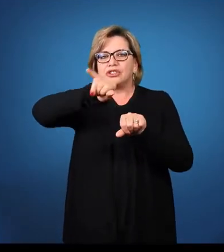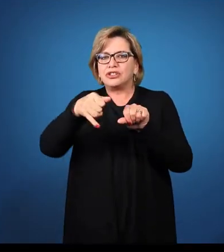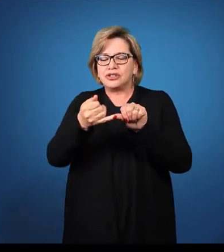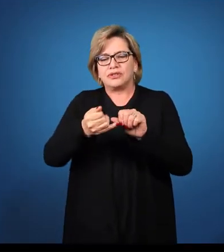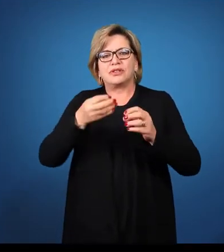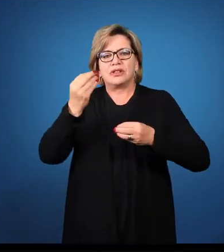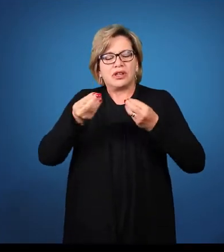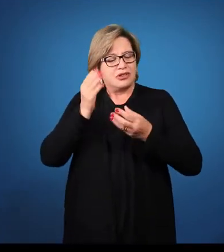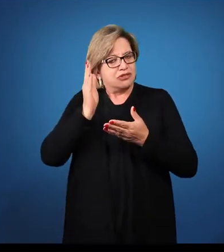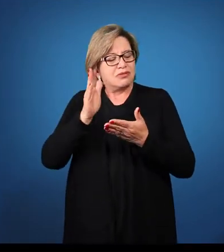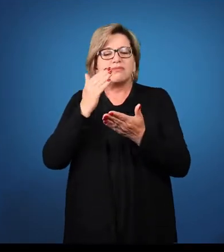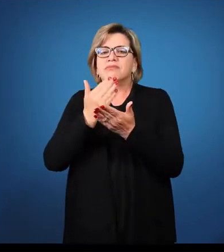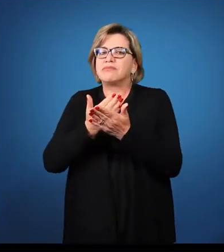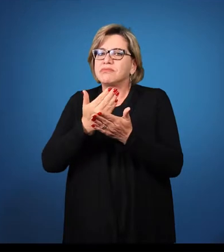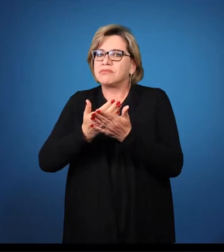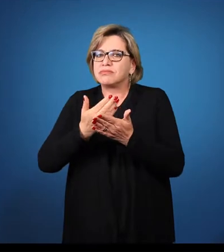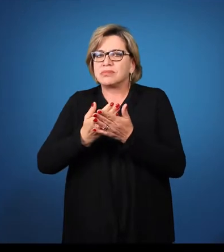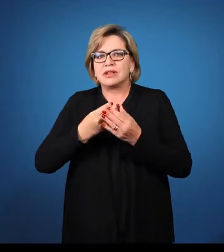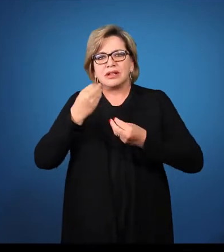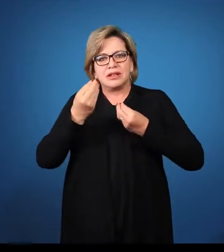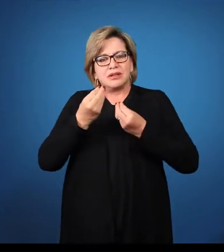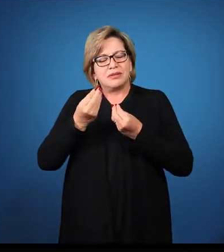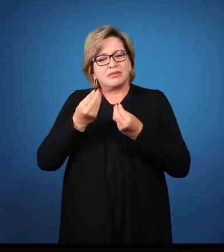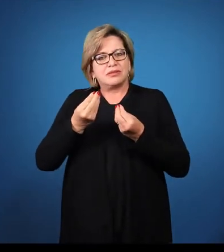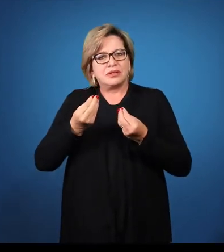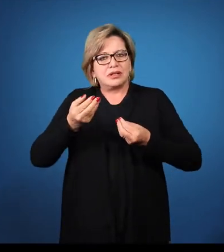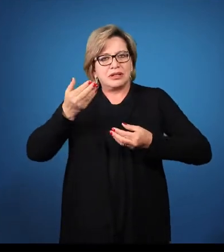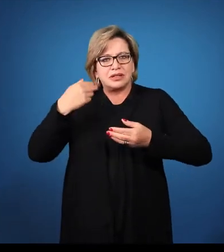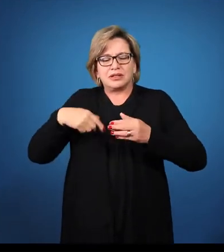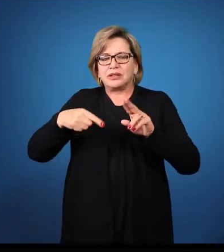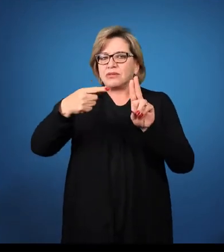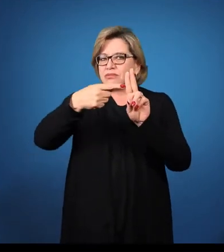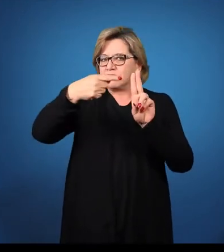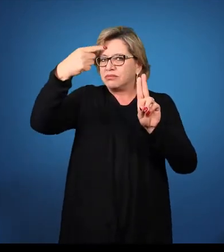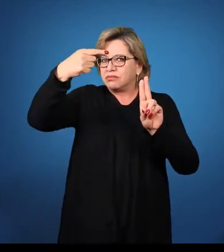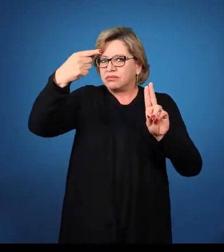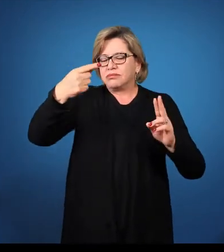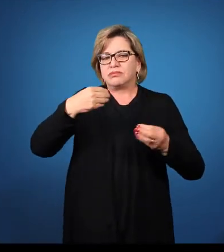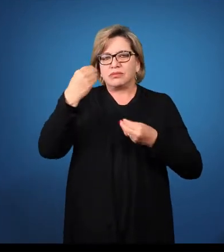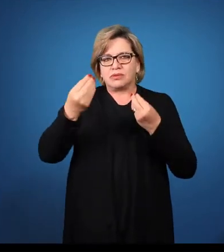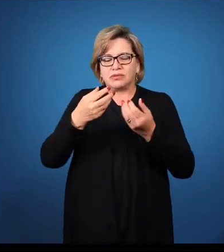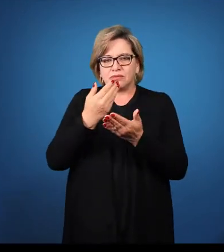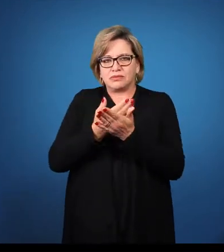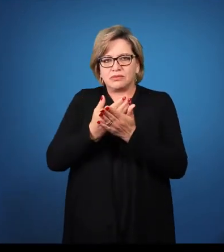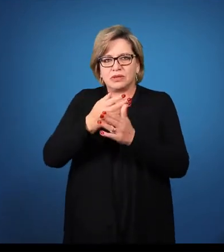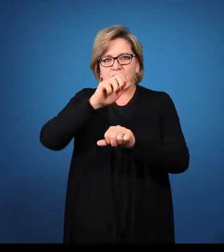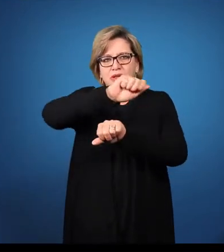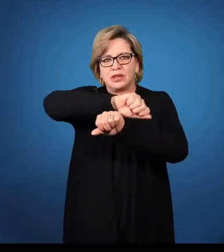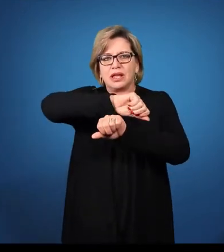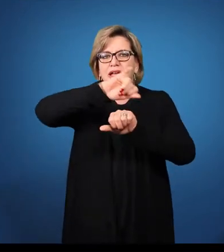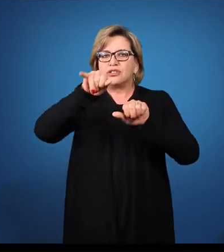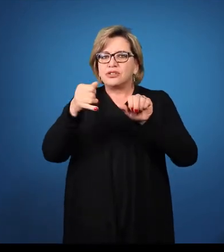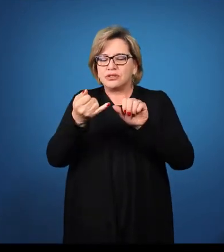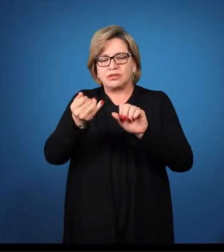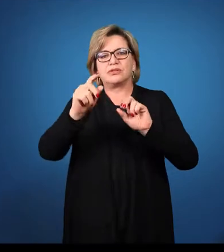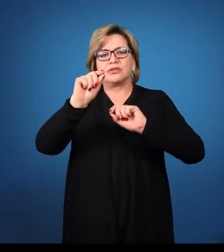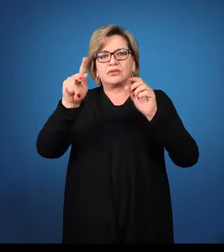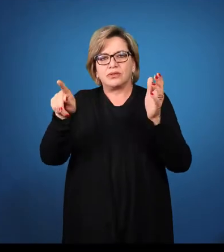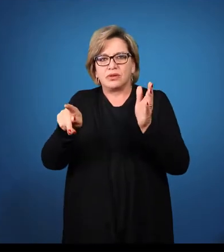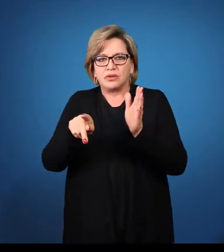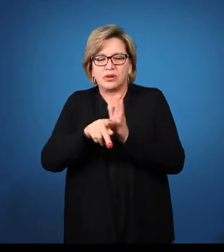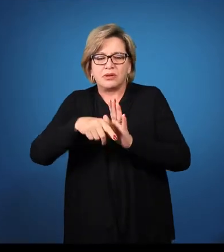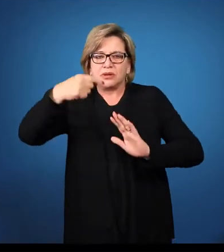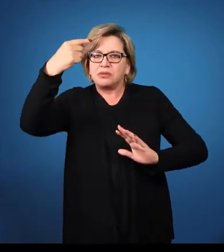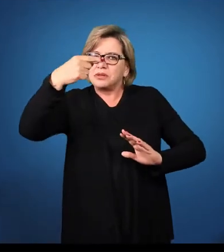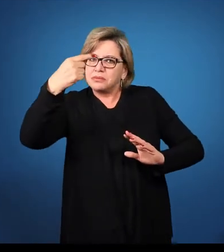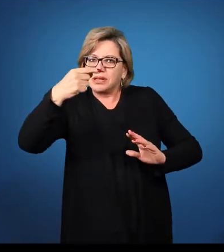dessa maneira para vocês, por conta que na unidade 1 nós vimos os adjetivos chamados de adjetivos de